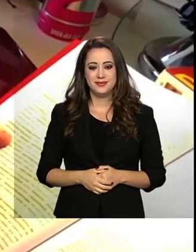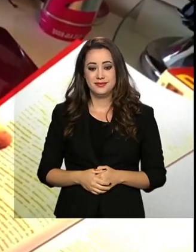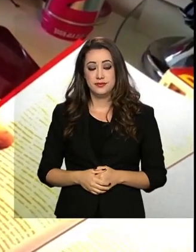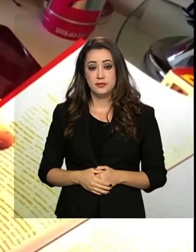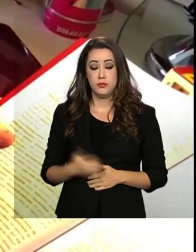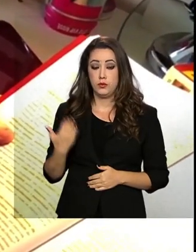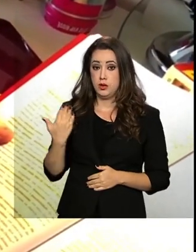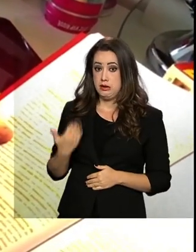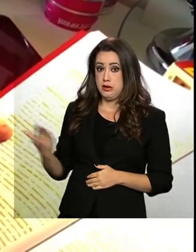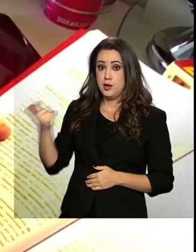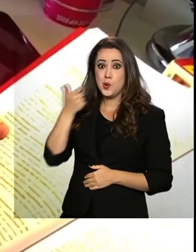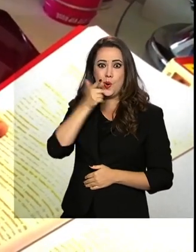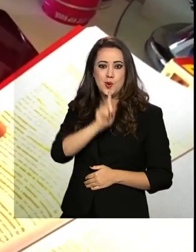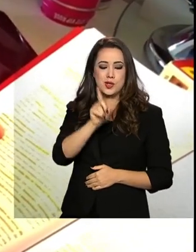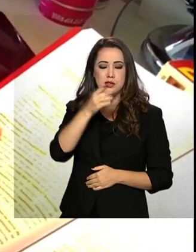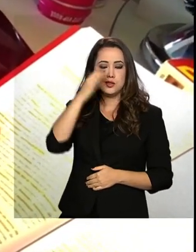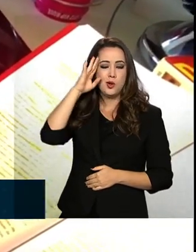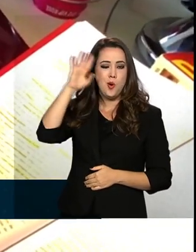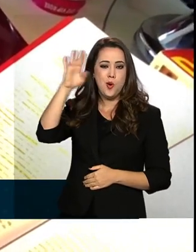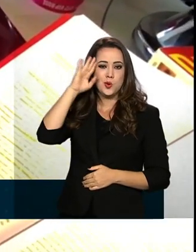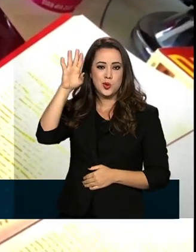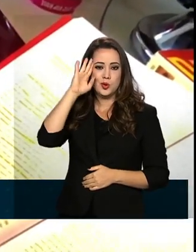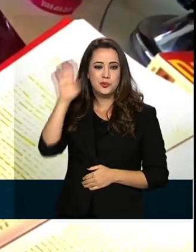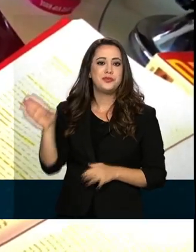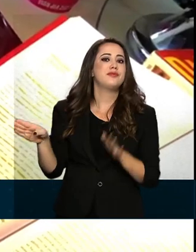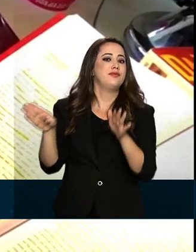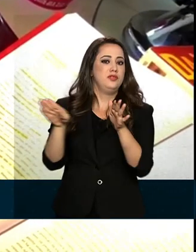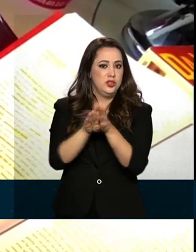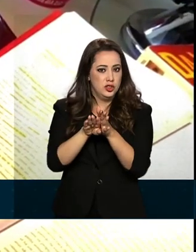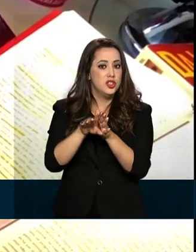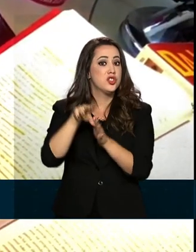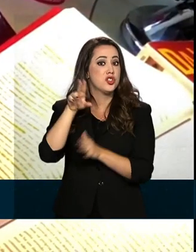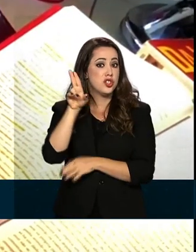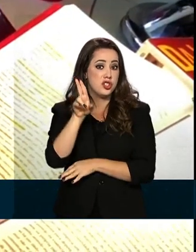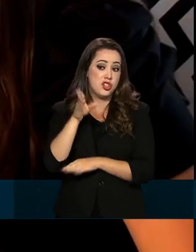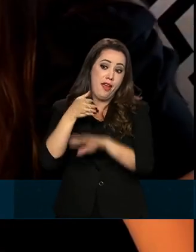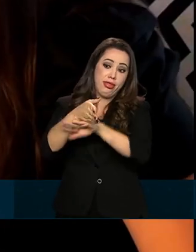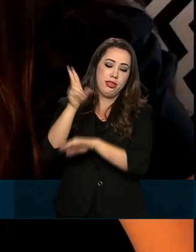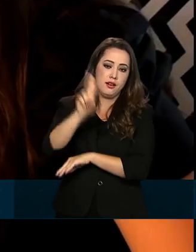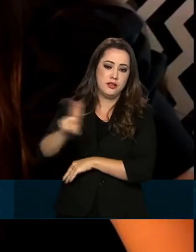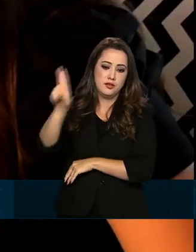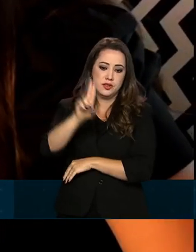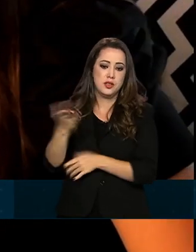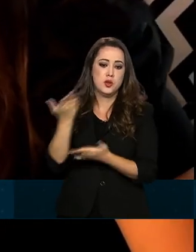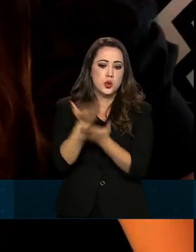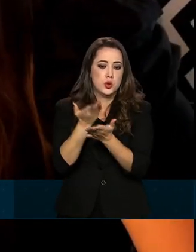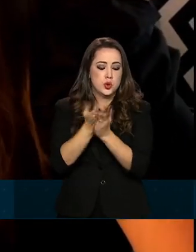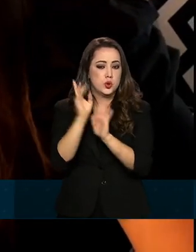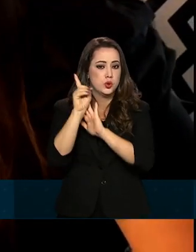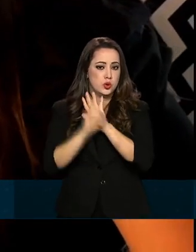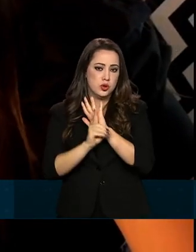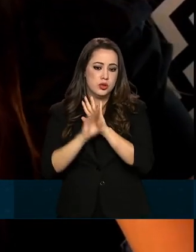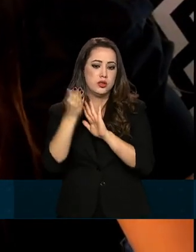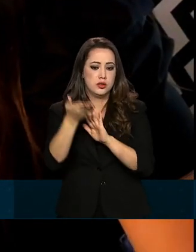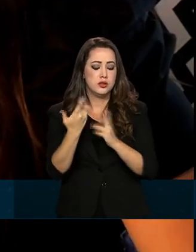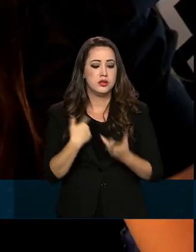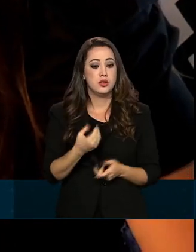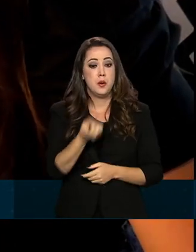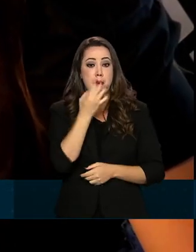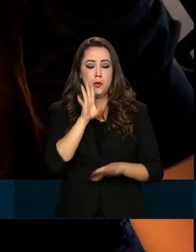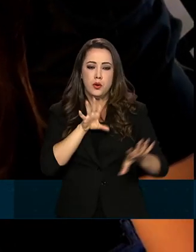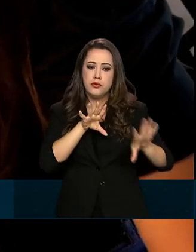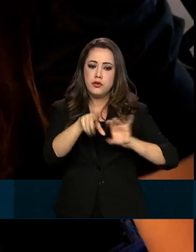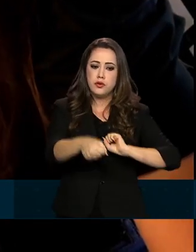Luísa conseguiu realizar o sonho de chegar à universidade e hoje é estudante de direito. Para isso, a boa